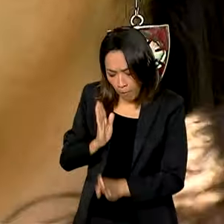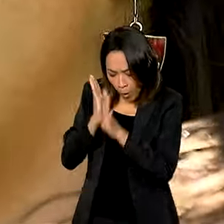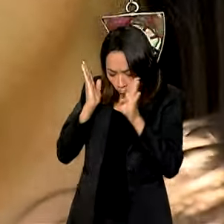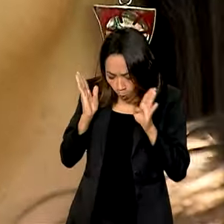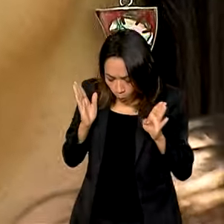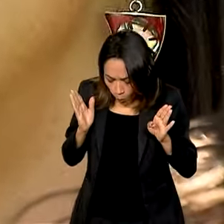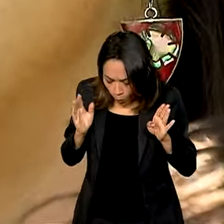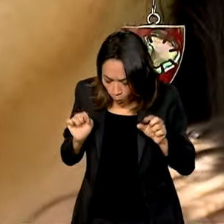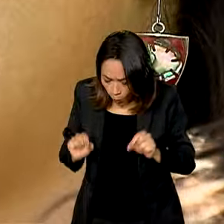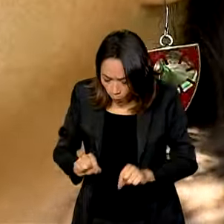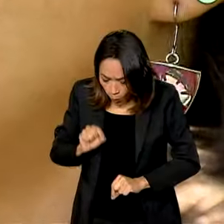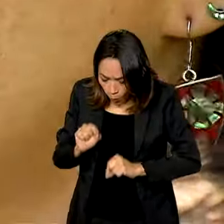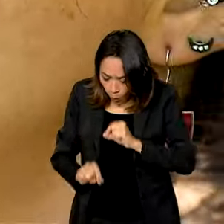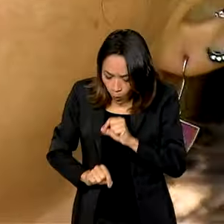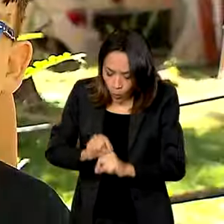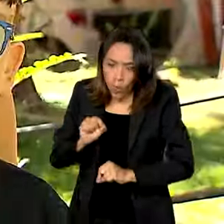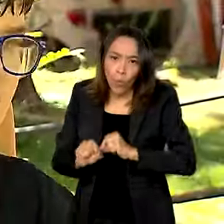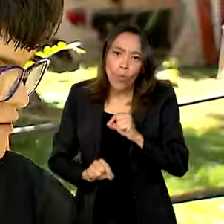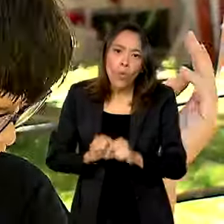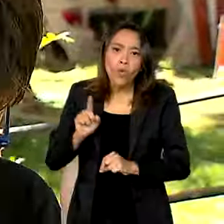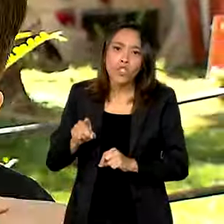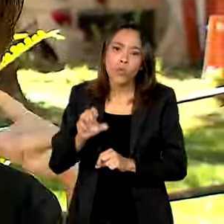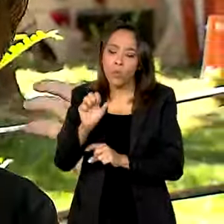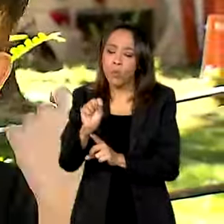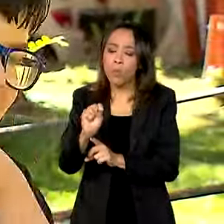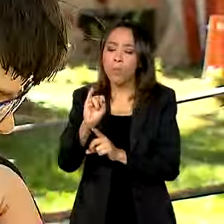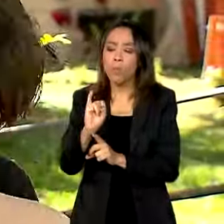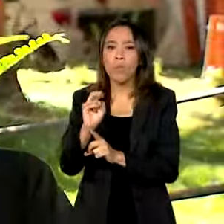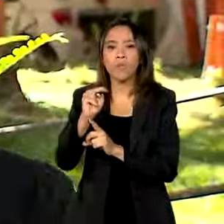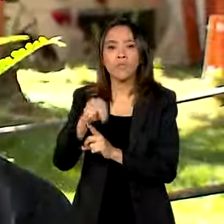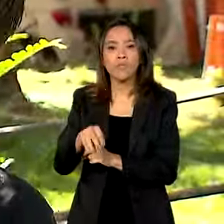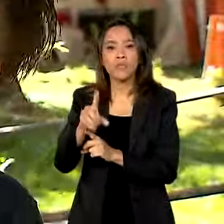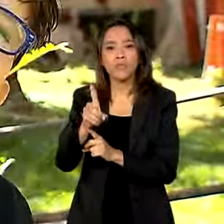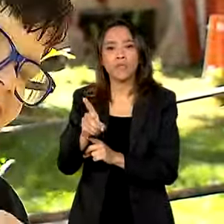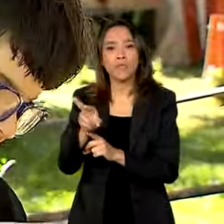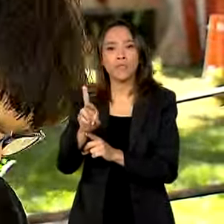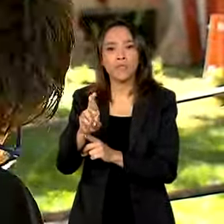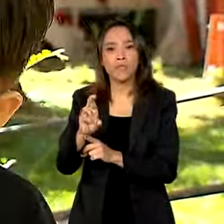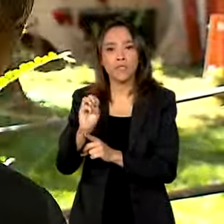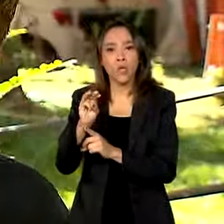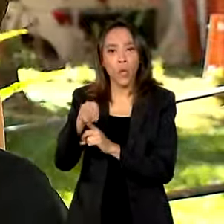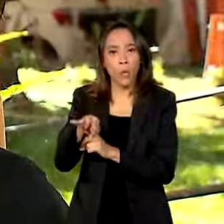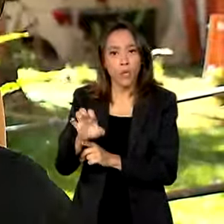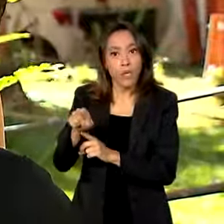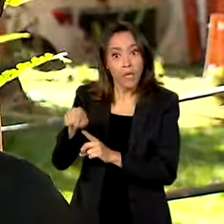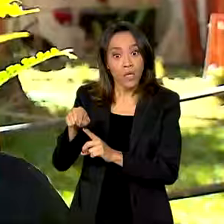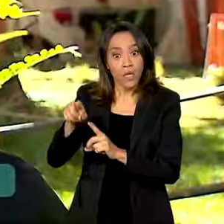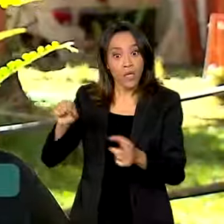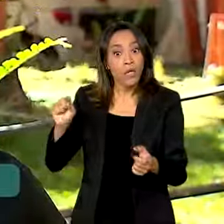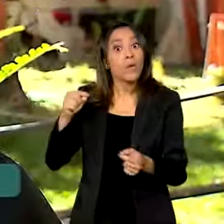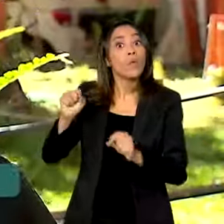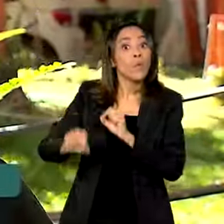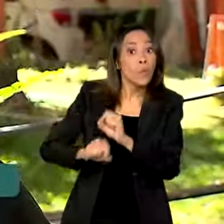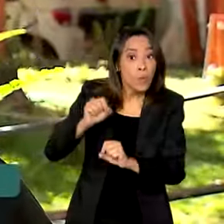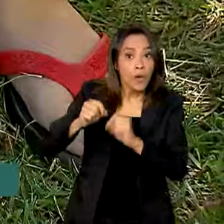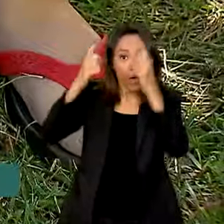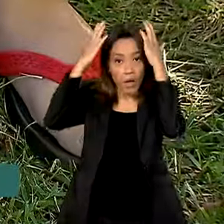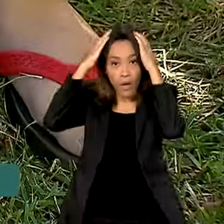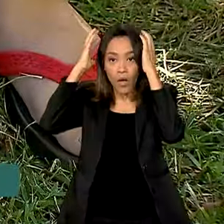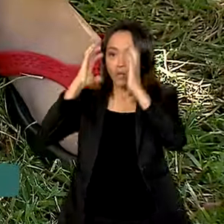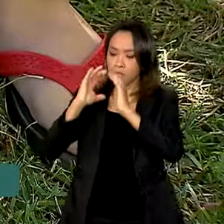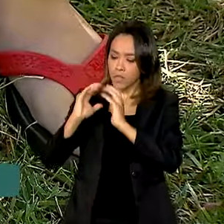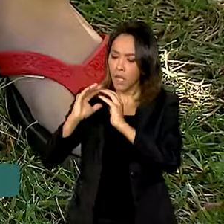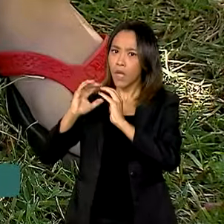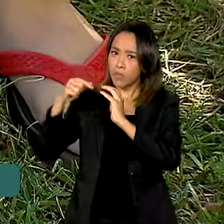Benjamin tinha síndrome de Dandewalker, uma condição rara que afeta o desenvolvimento do cerebelo, parte do cérebro